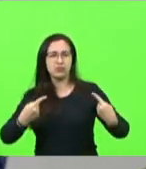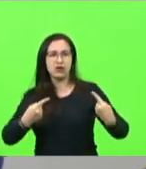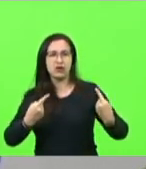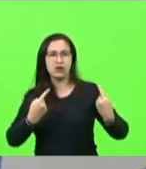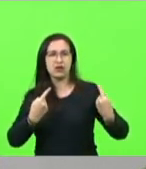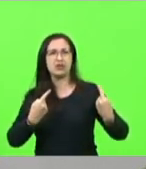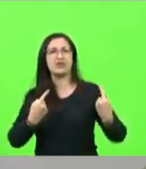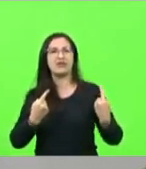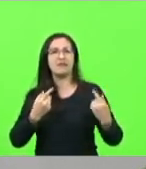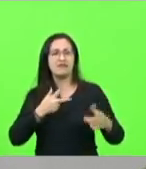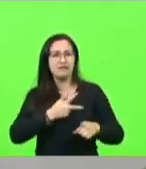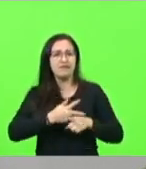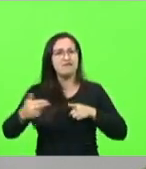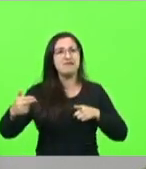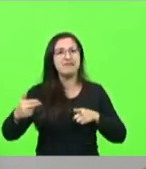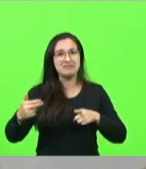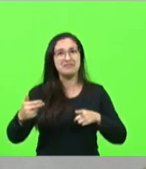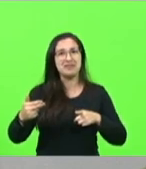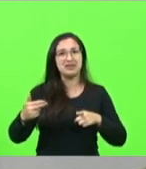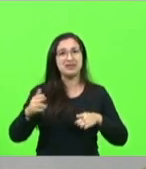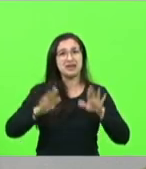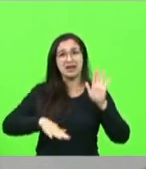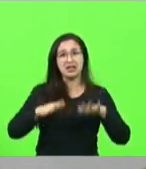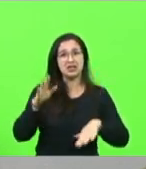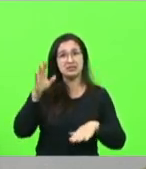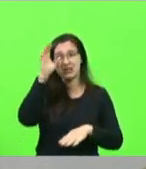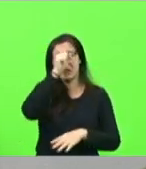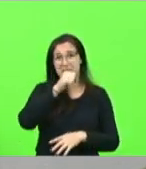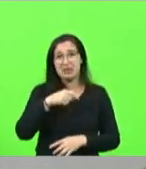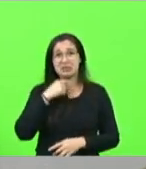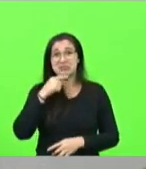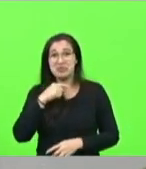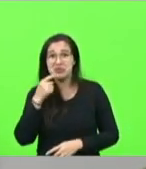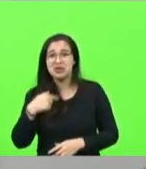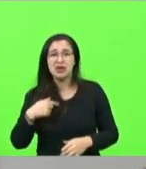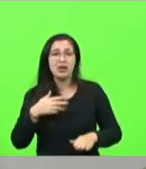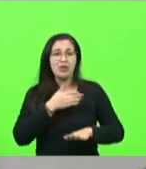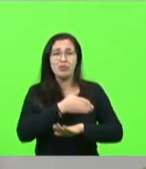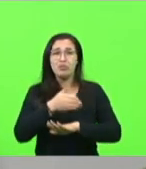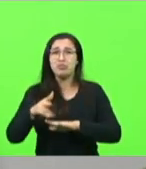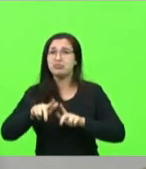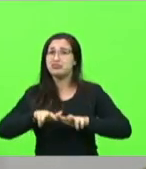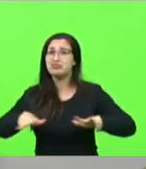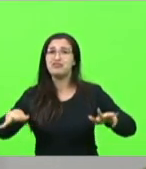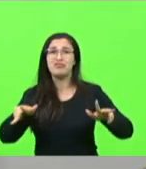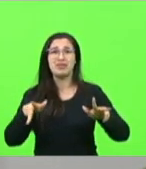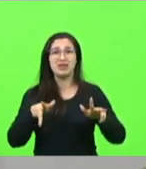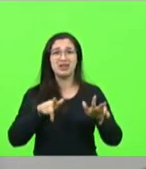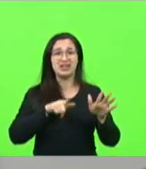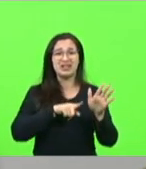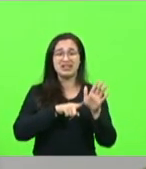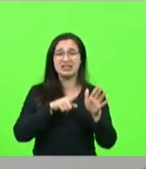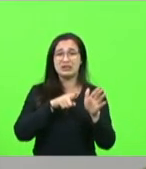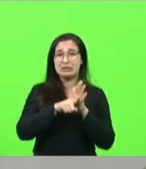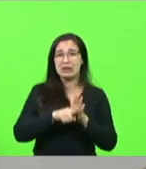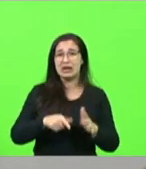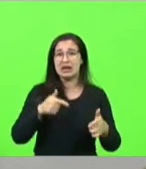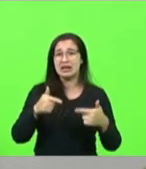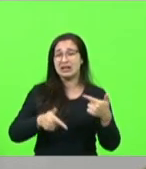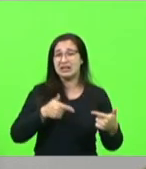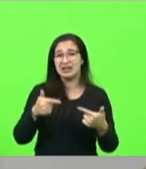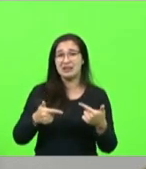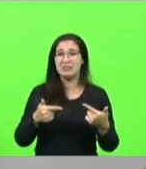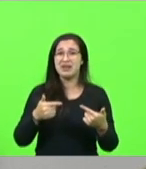não era capaz de aprender. Eu já passei por diversas entrevistas antes de conhecer o CIE e acabei não